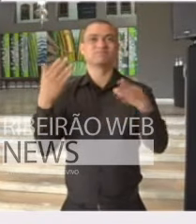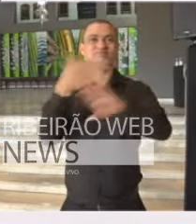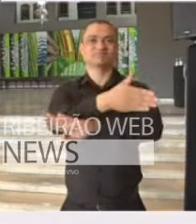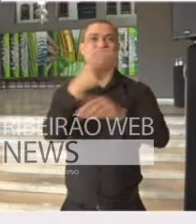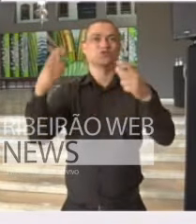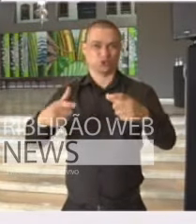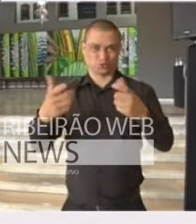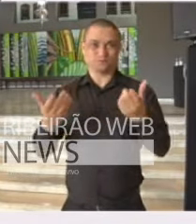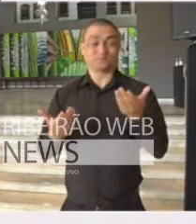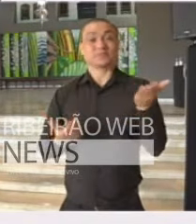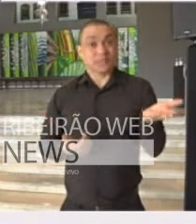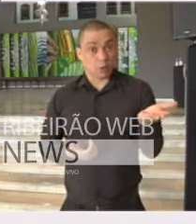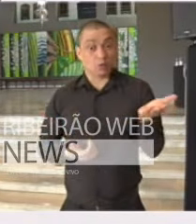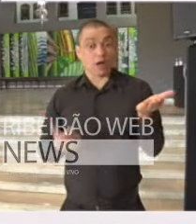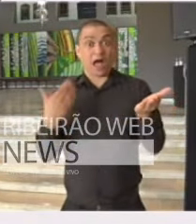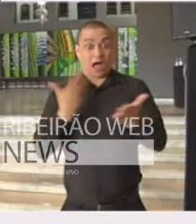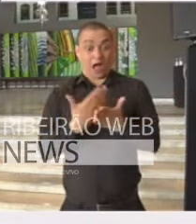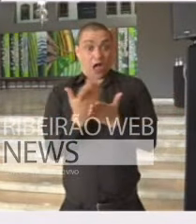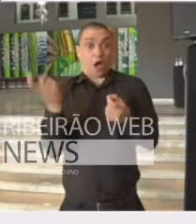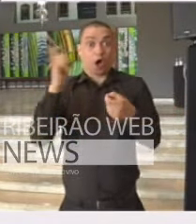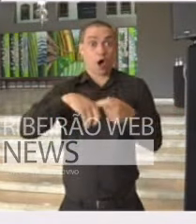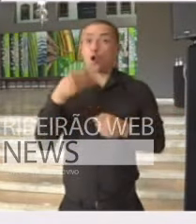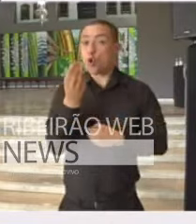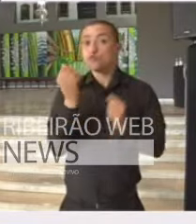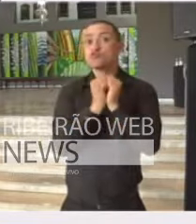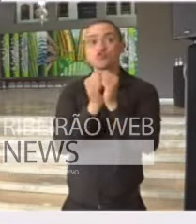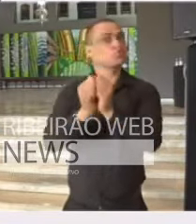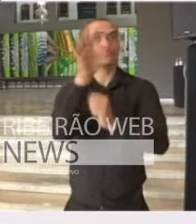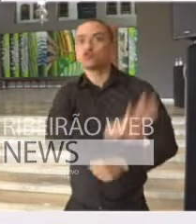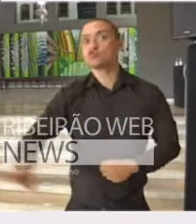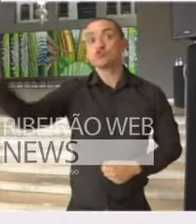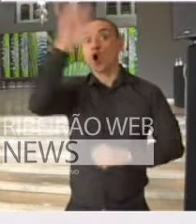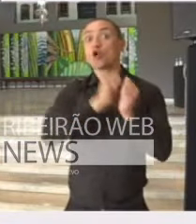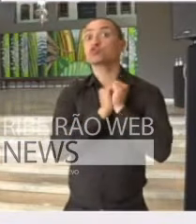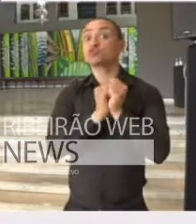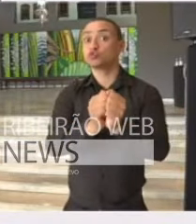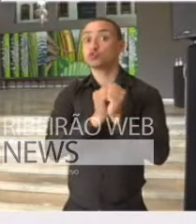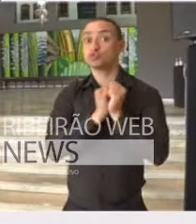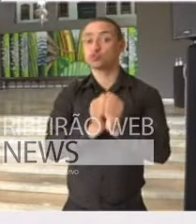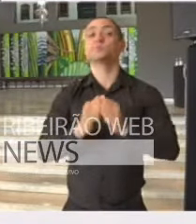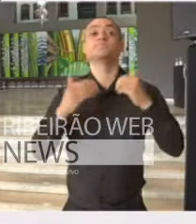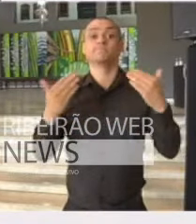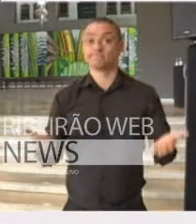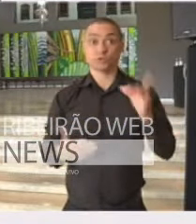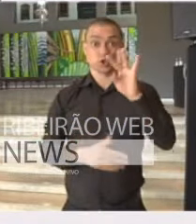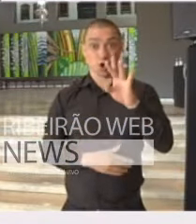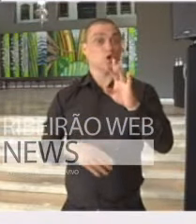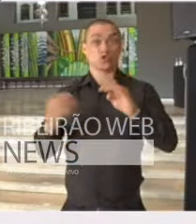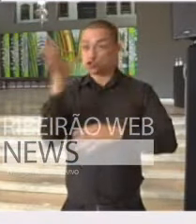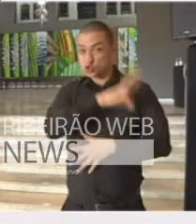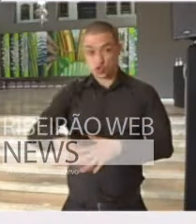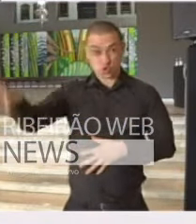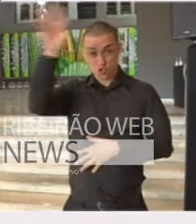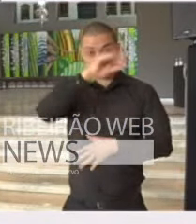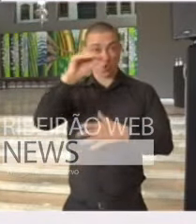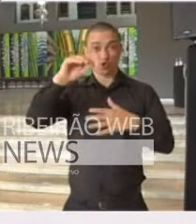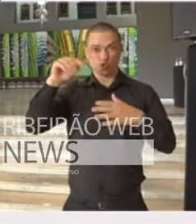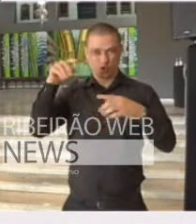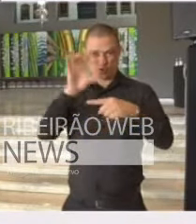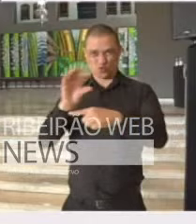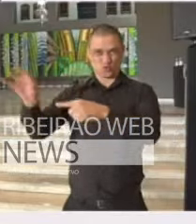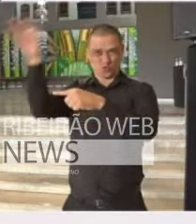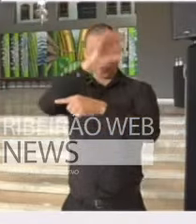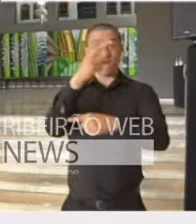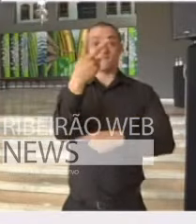suas regionais. Então, o retorno será junto, e este retorno somente após 28 dias dentro do